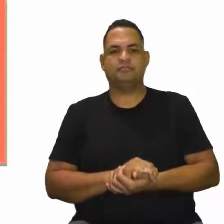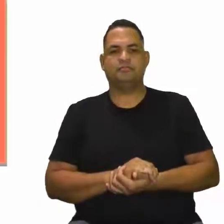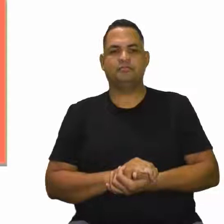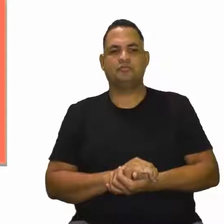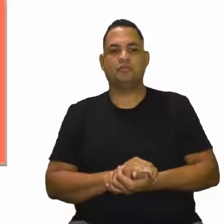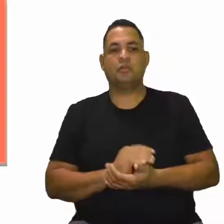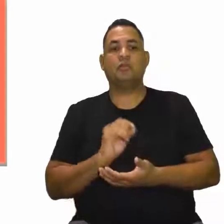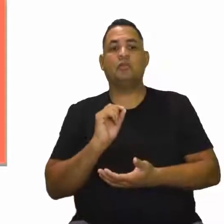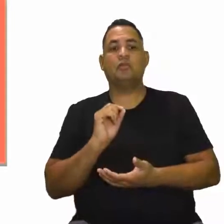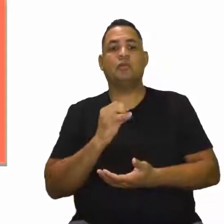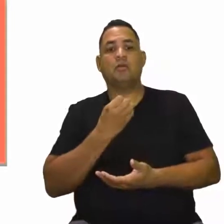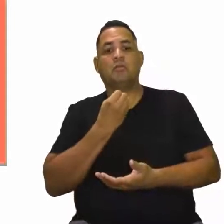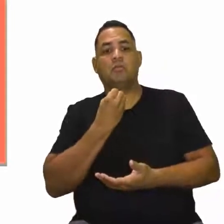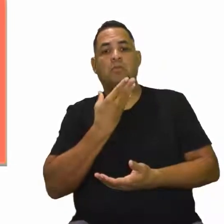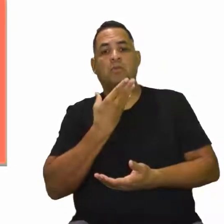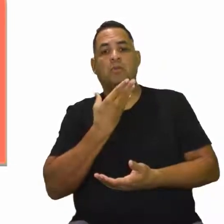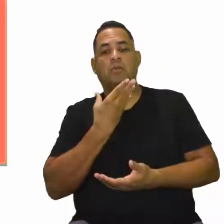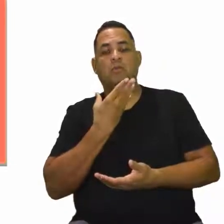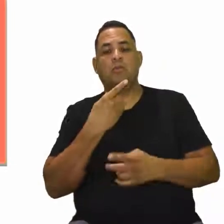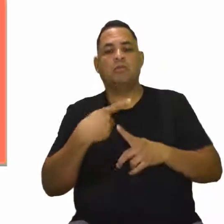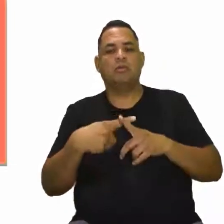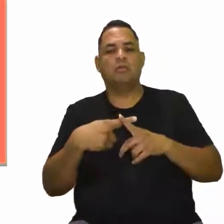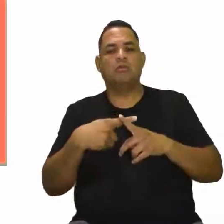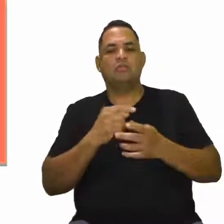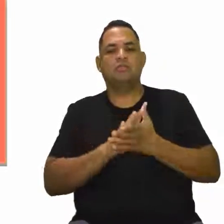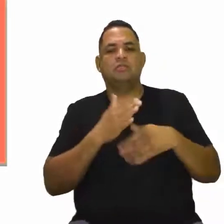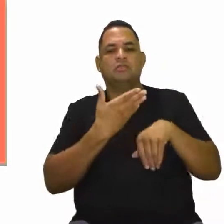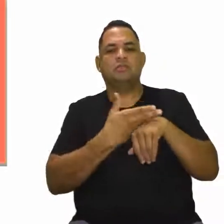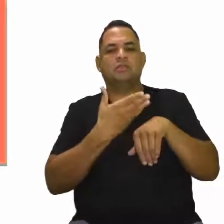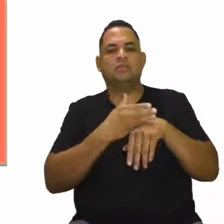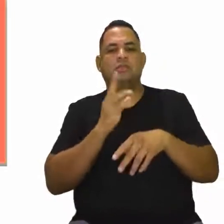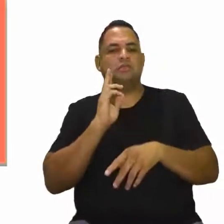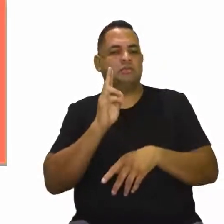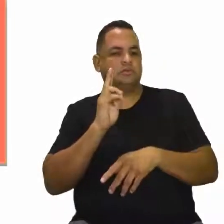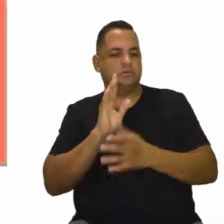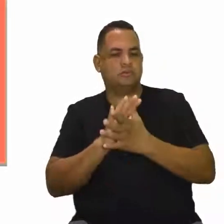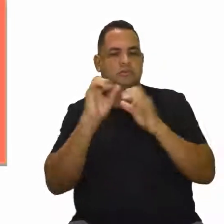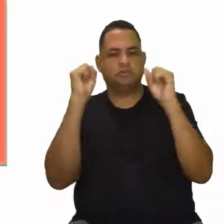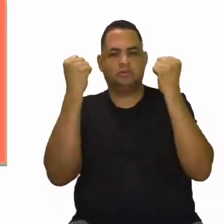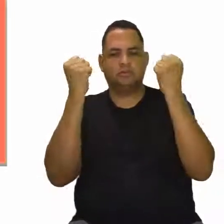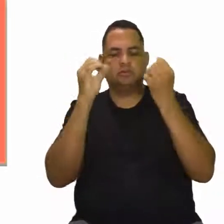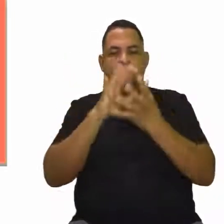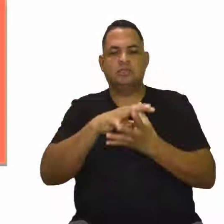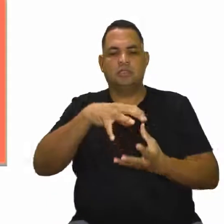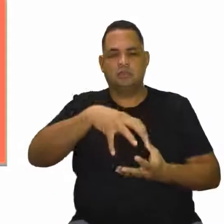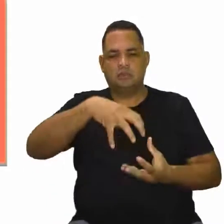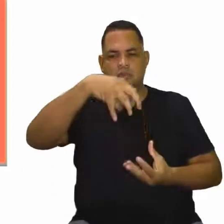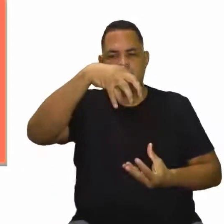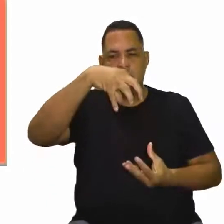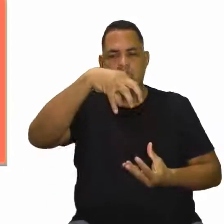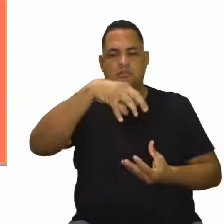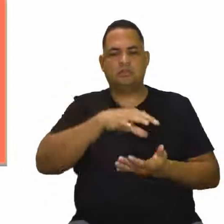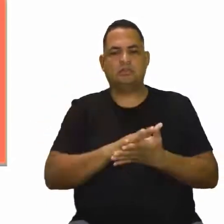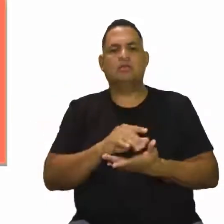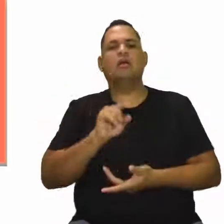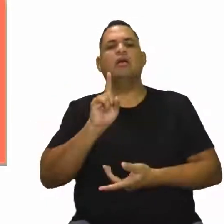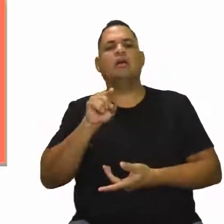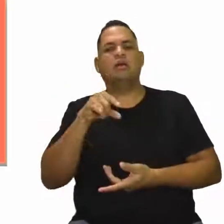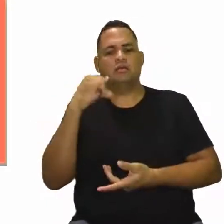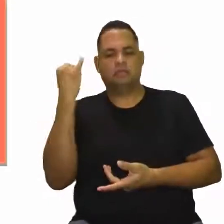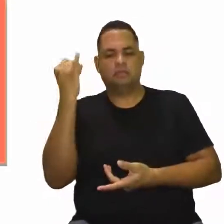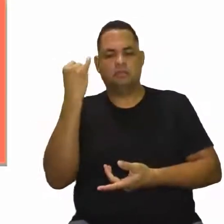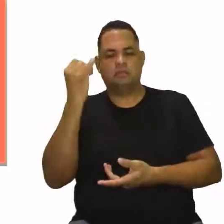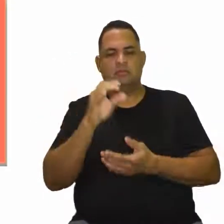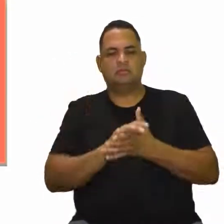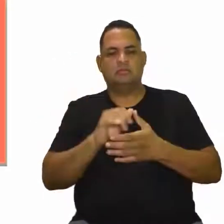Quais os benefícios, né, da prática regular de atividade física para o idoso? Será que é importante fazer atividade